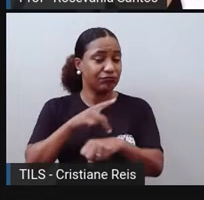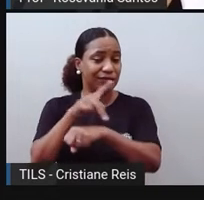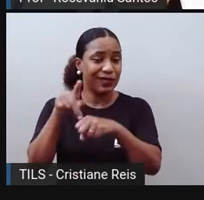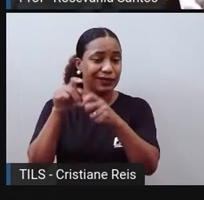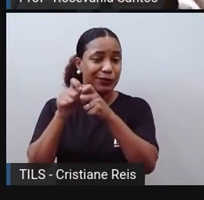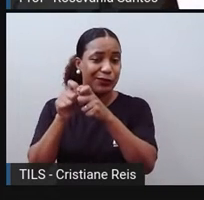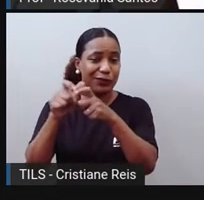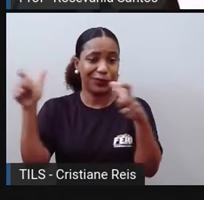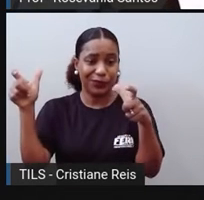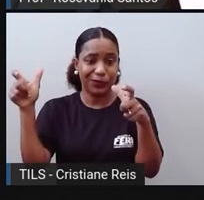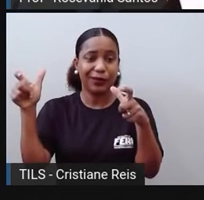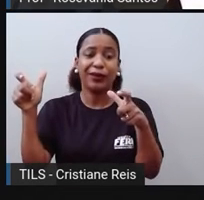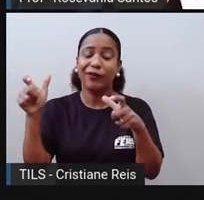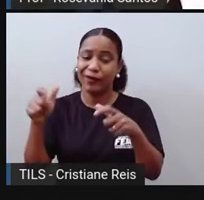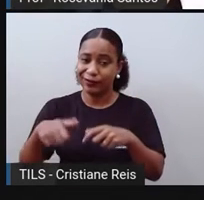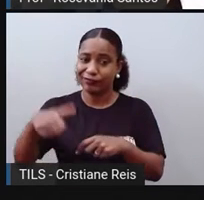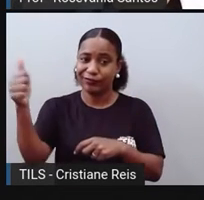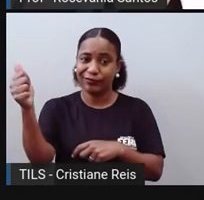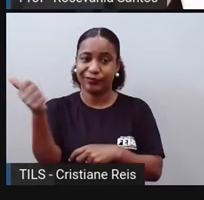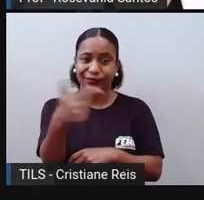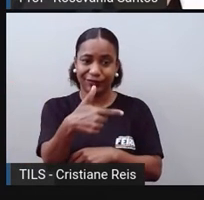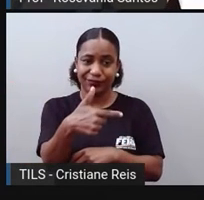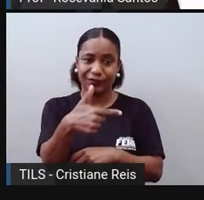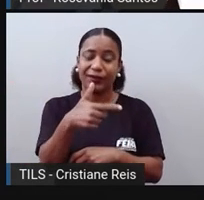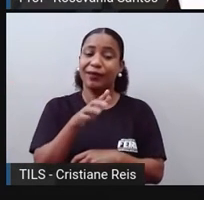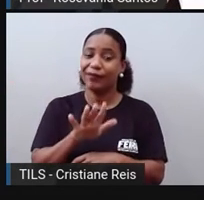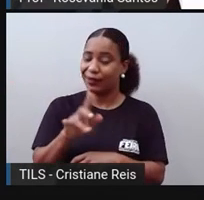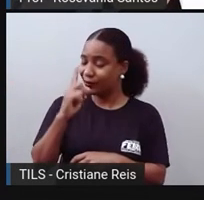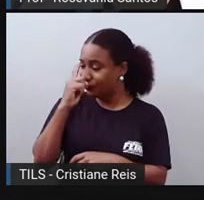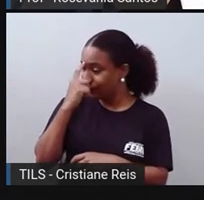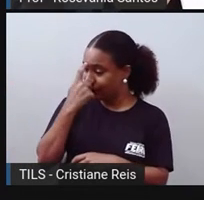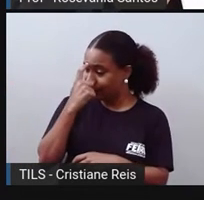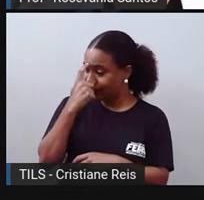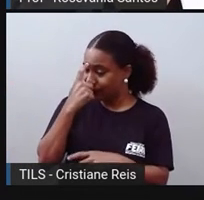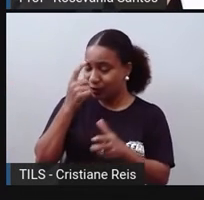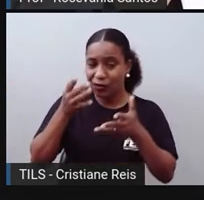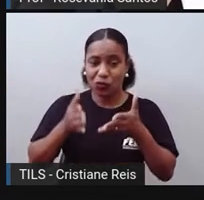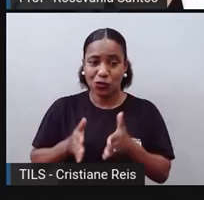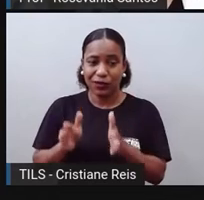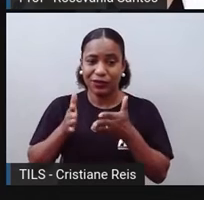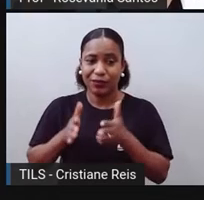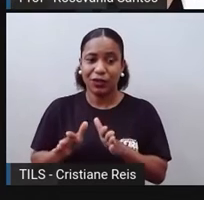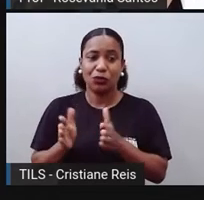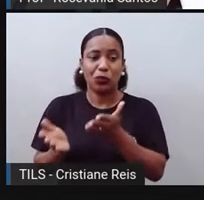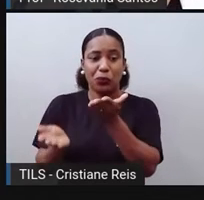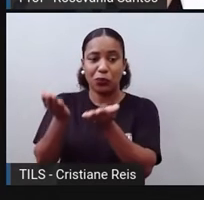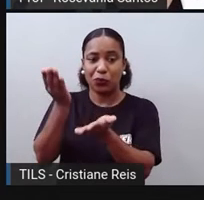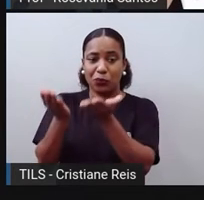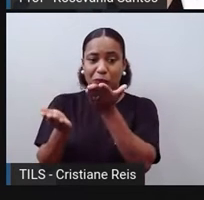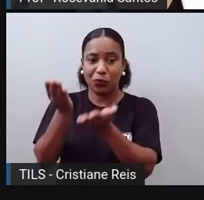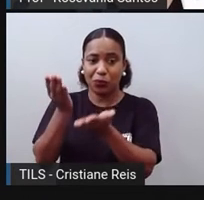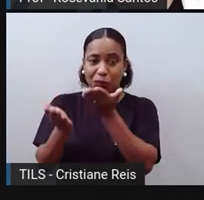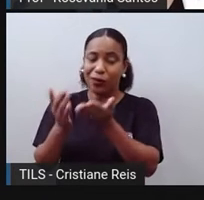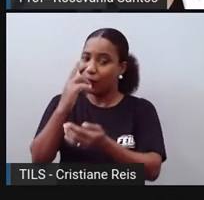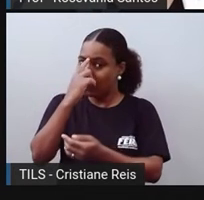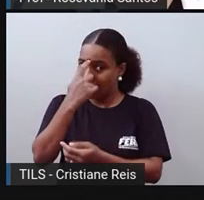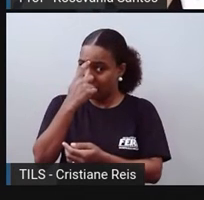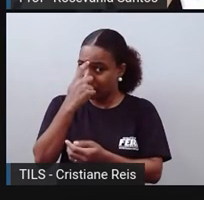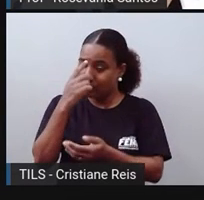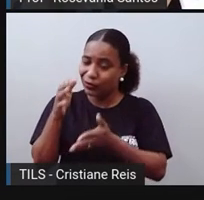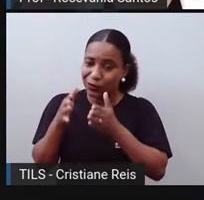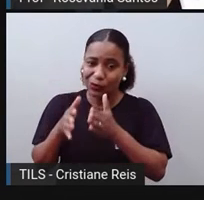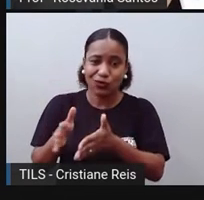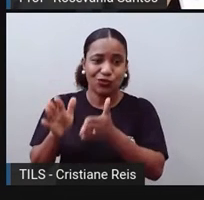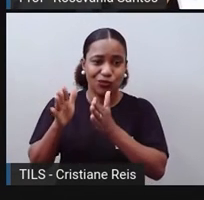populoso, mas ela teve um controle excessivo à natalidade e agora está até incentivando o povo a ter filhos, né? Porque já está